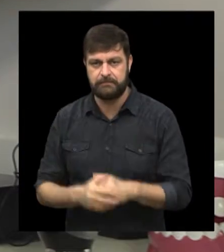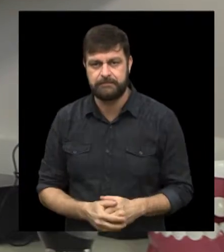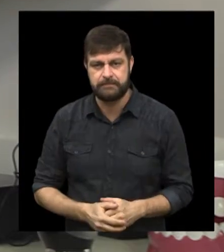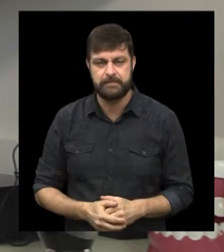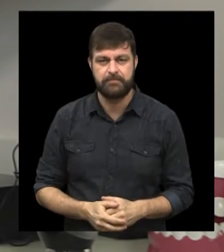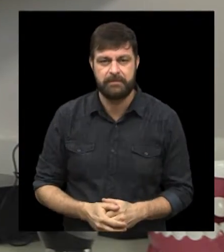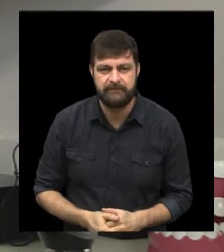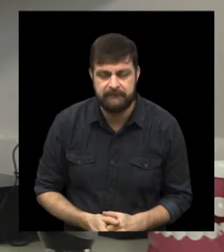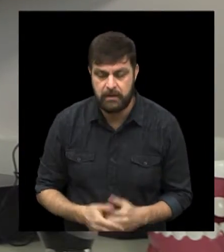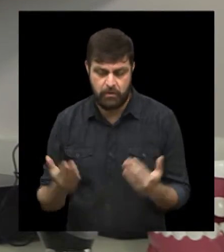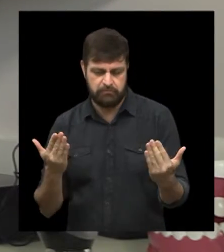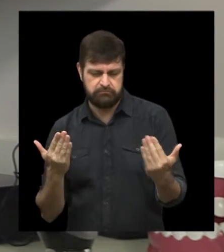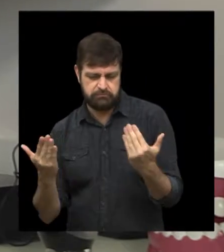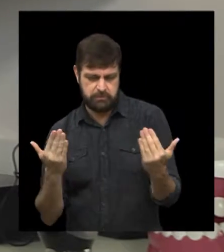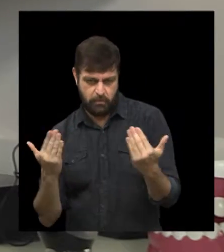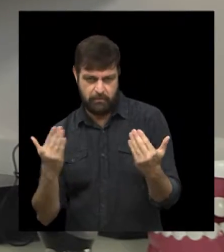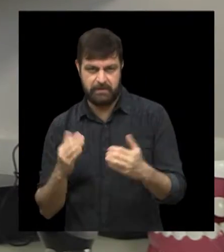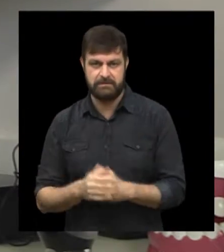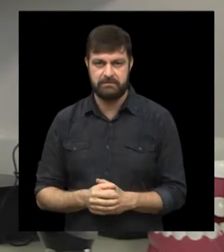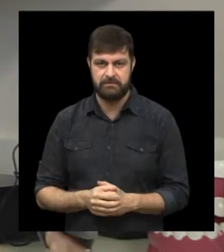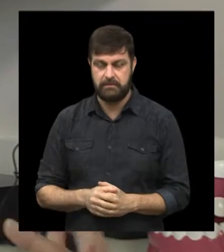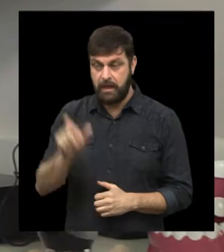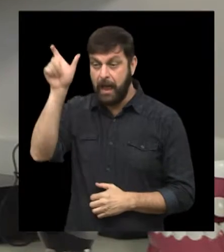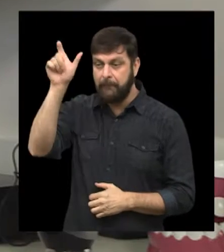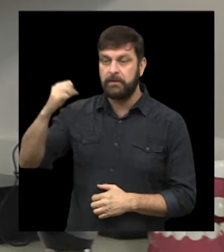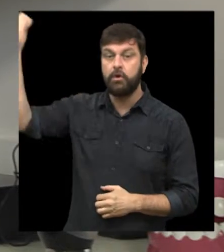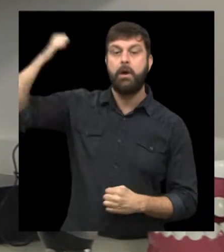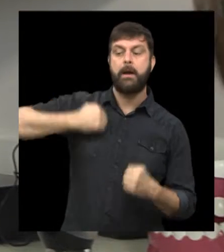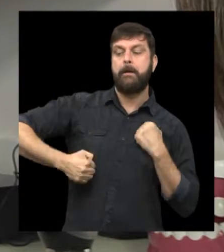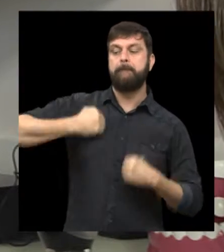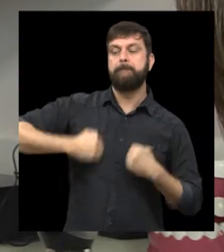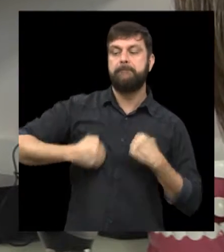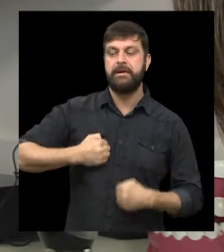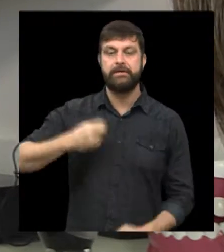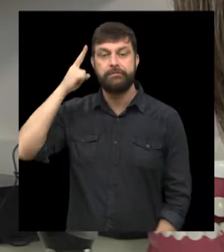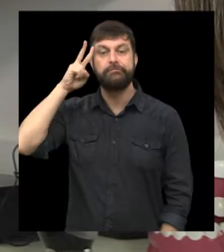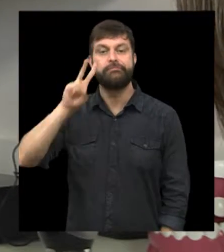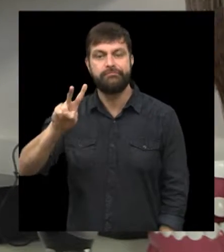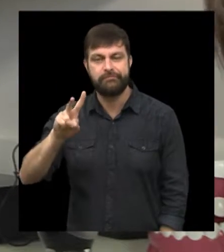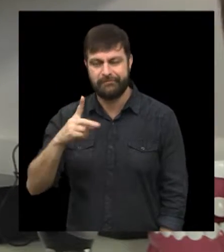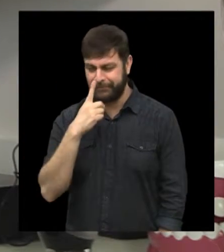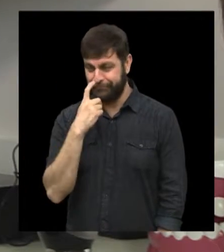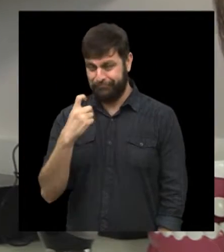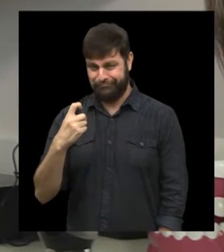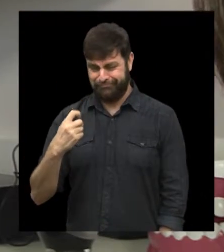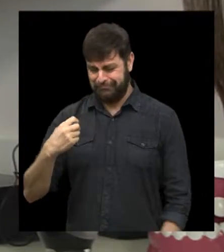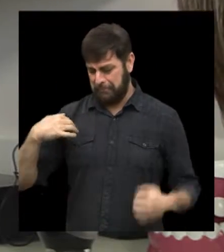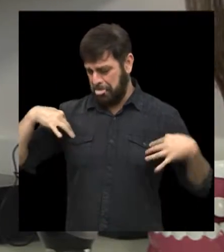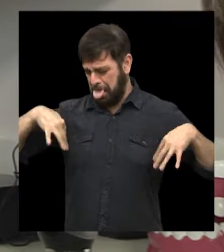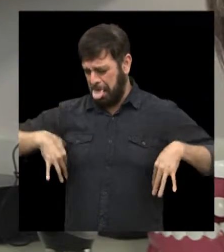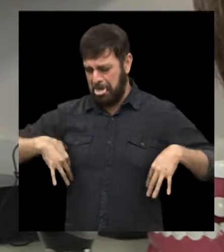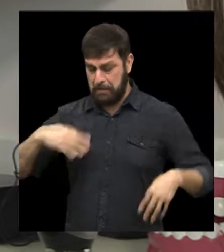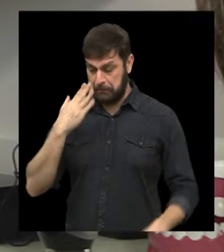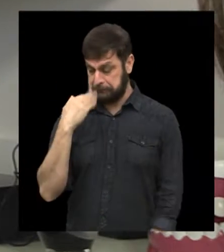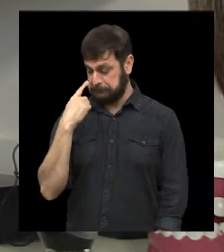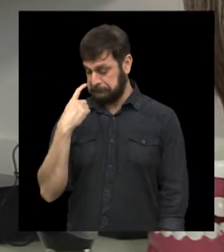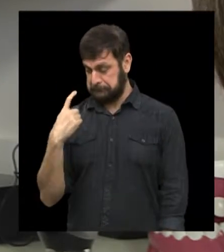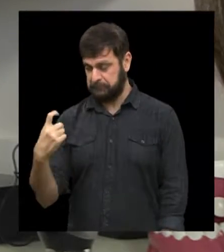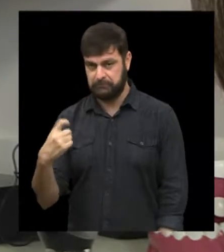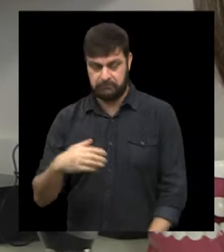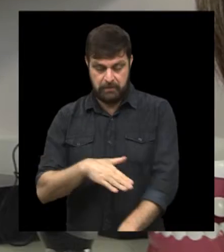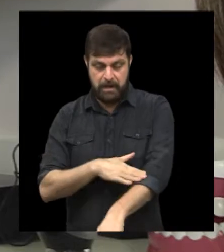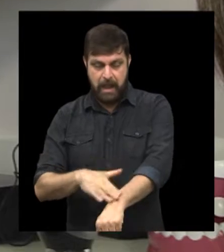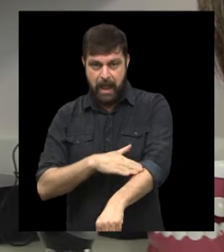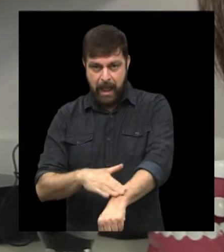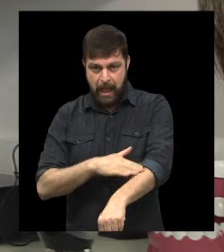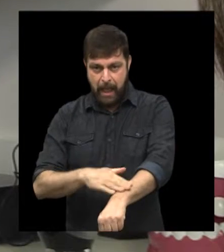adoro, verdade, fazer uma comparação para os pacientes. Se você deixar de tomar banho por um ou dois dias, vão ocorrer maus odores ou não? Sim, claro. Só